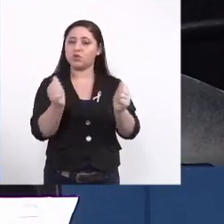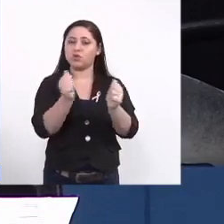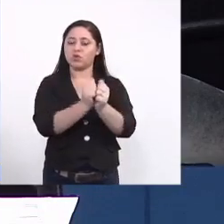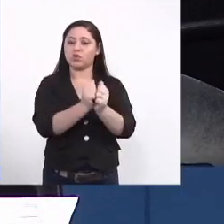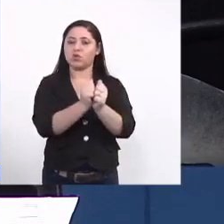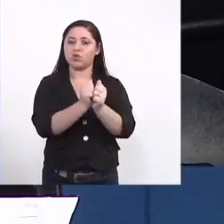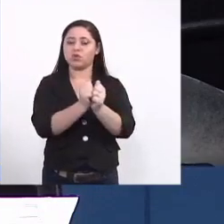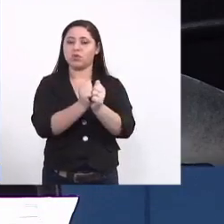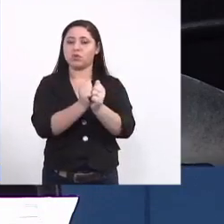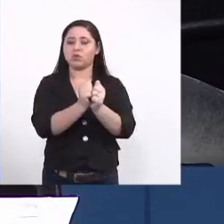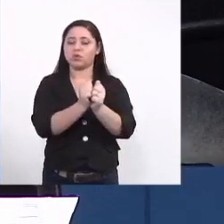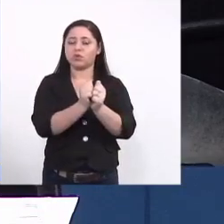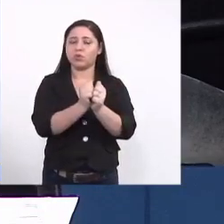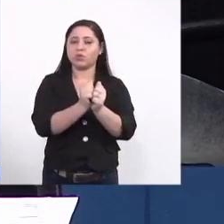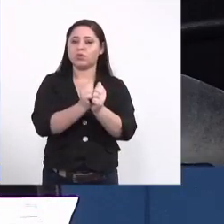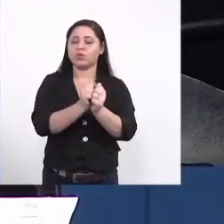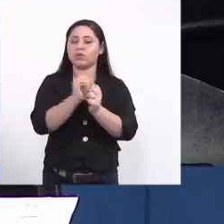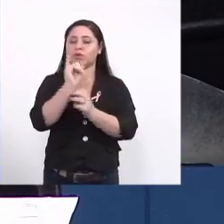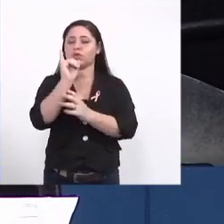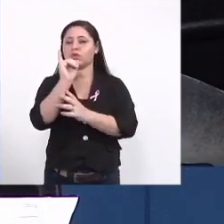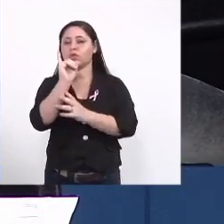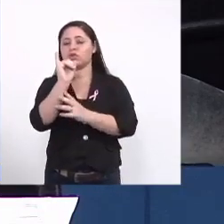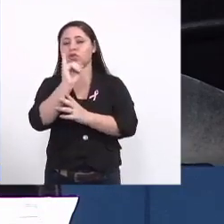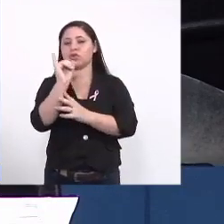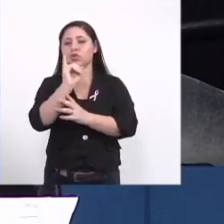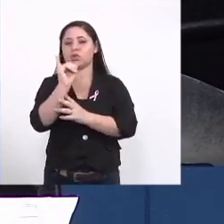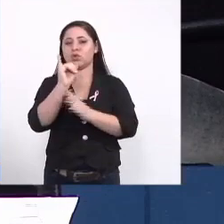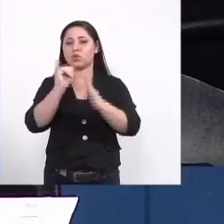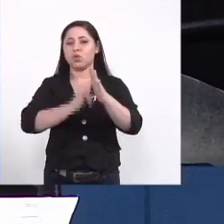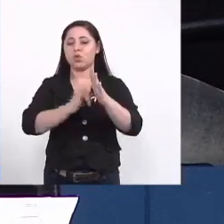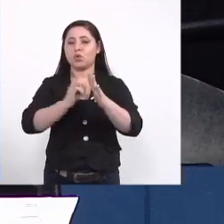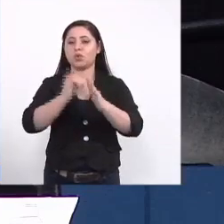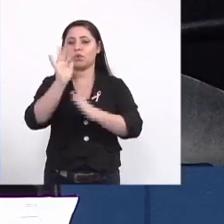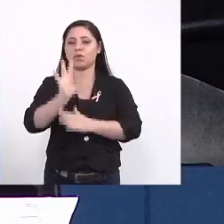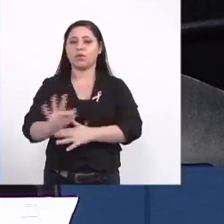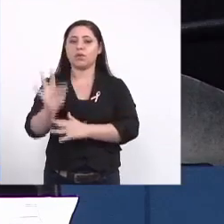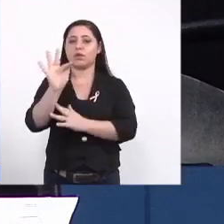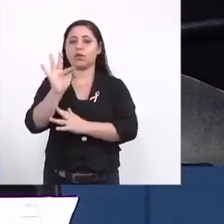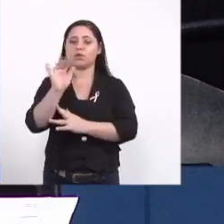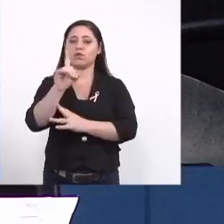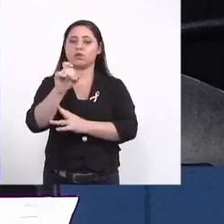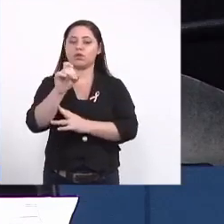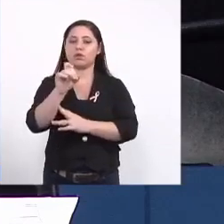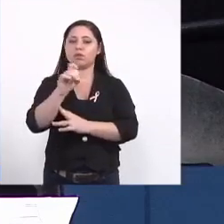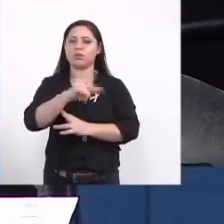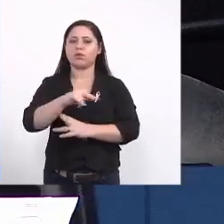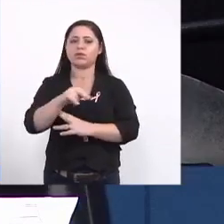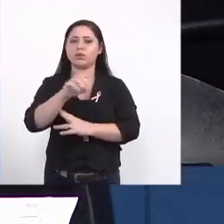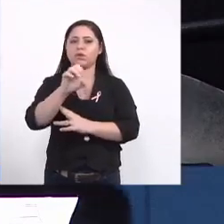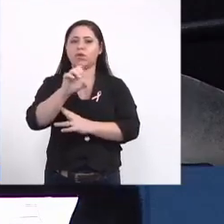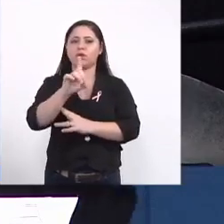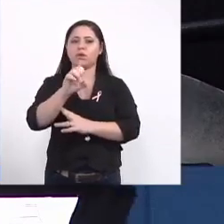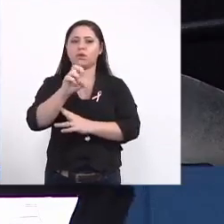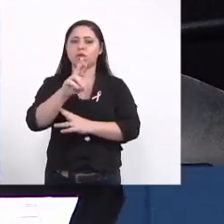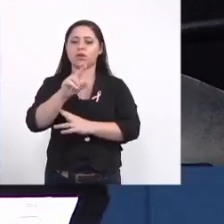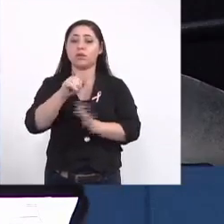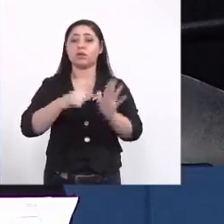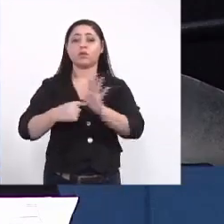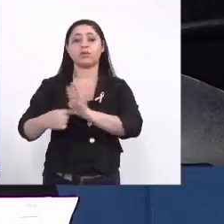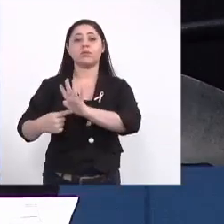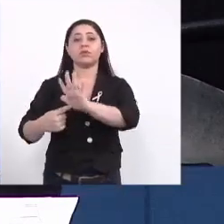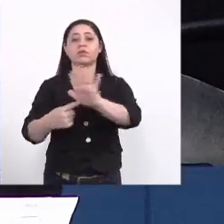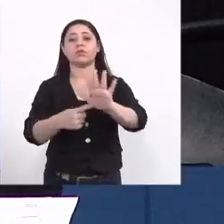Instituto Federal de Dourados com o professor Eder ele viria hoje para fazer a